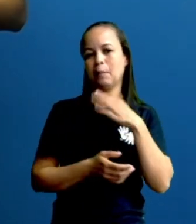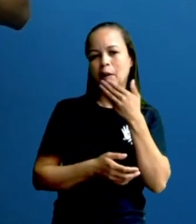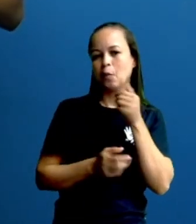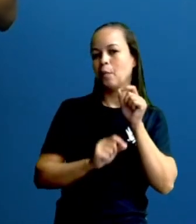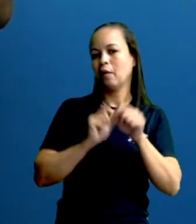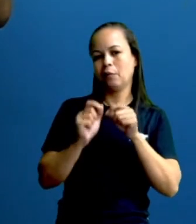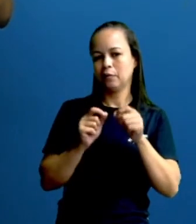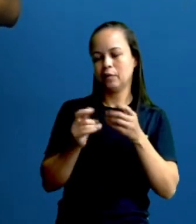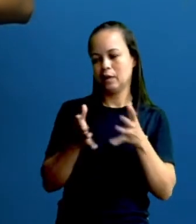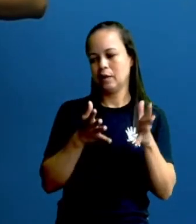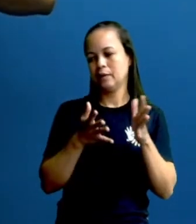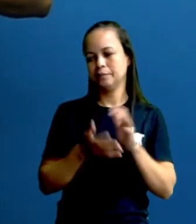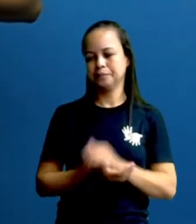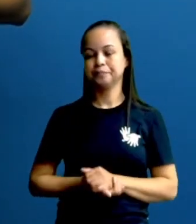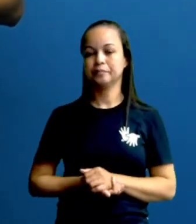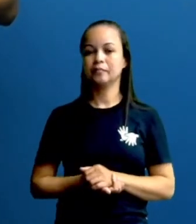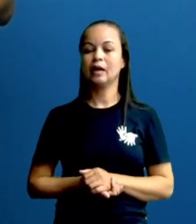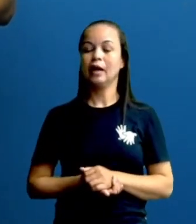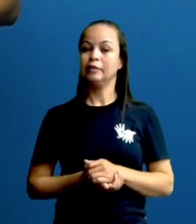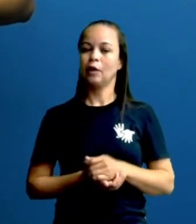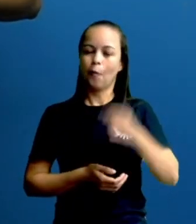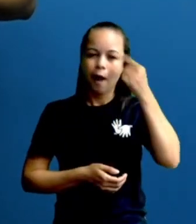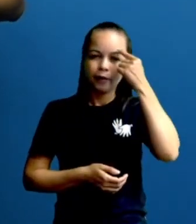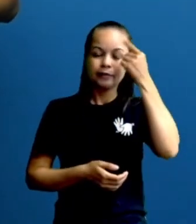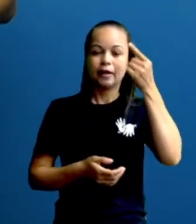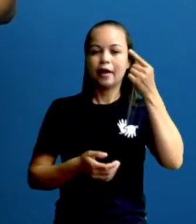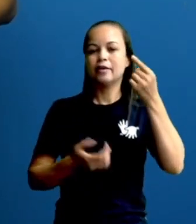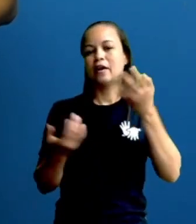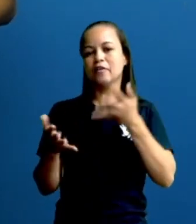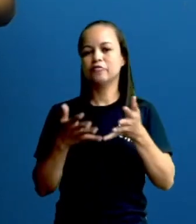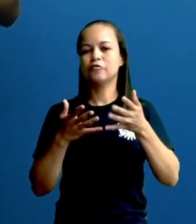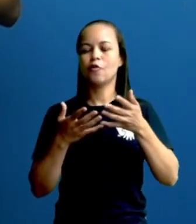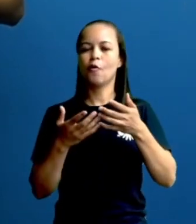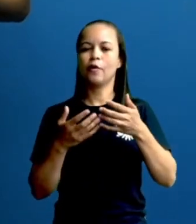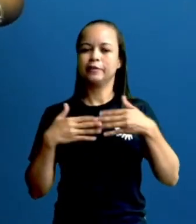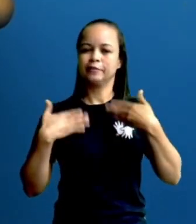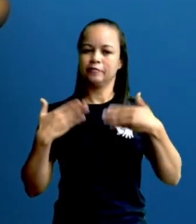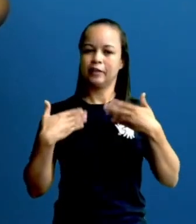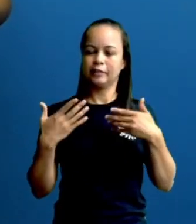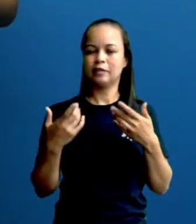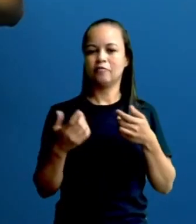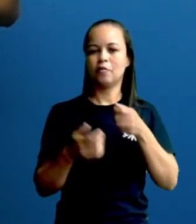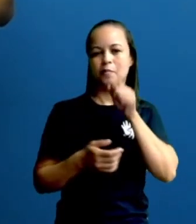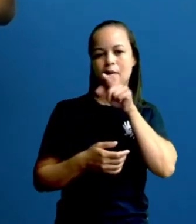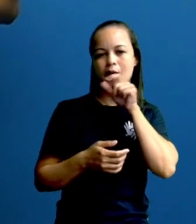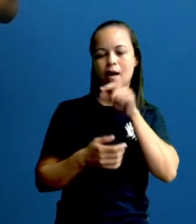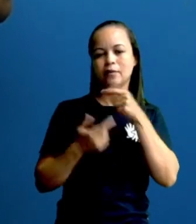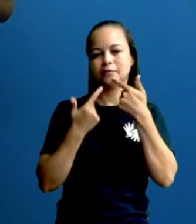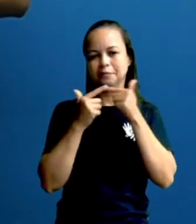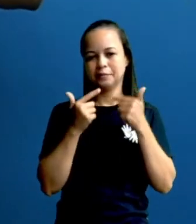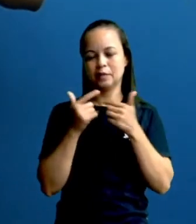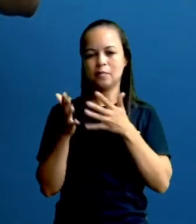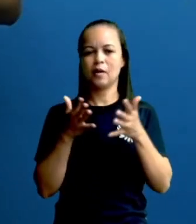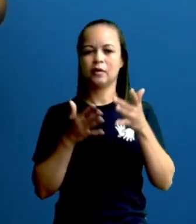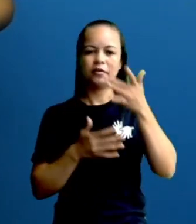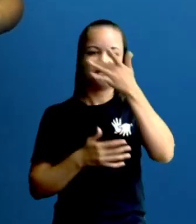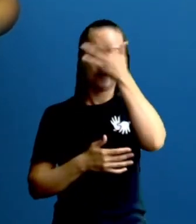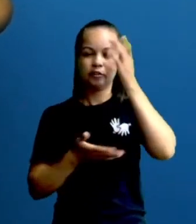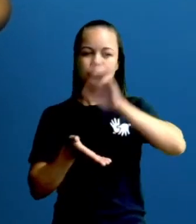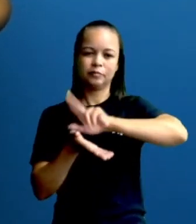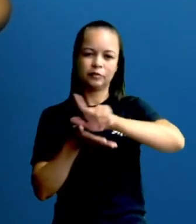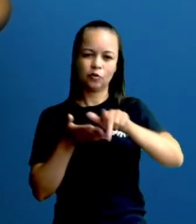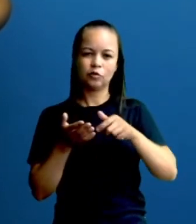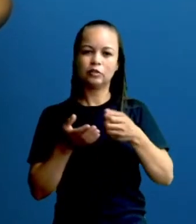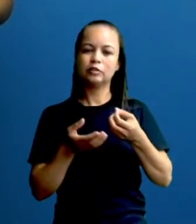ideia foi have fun, foi divertir, foi passar humor dentro de uma situação que muita gente constrói no